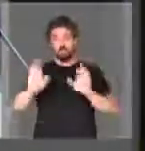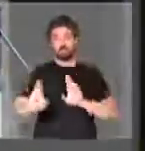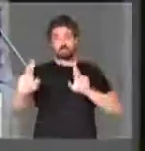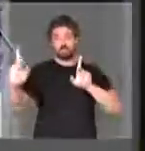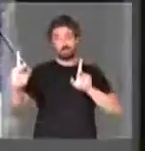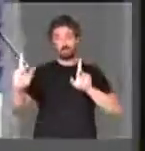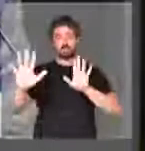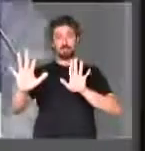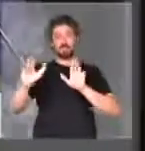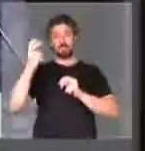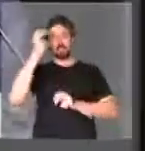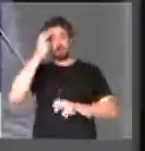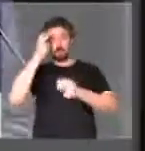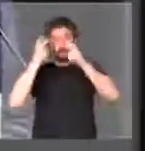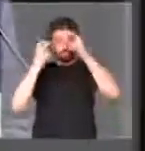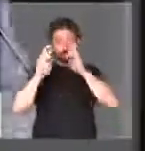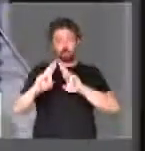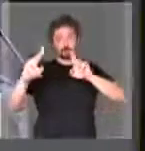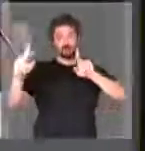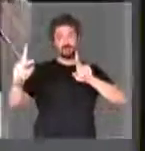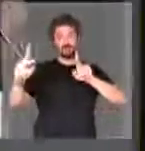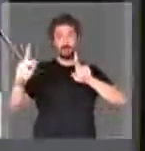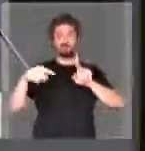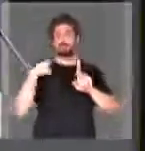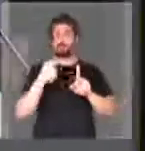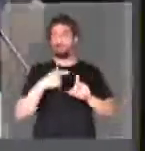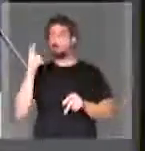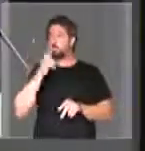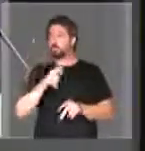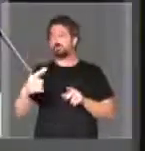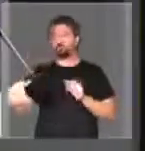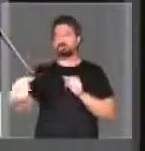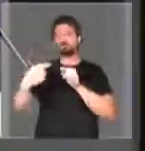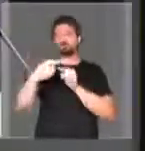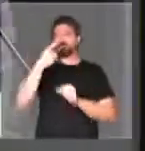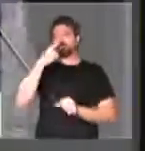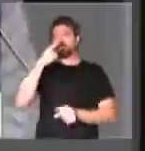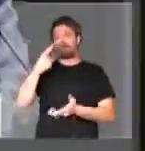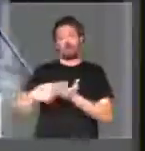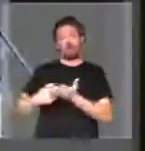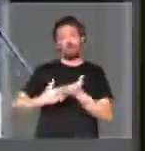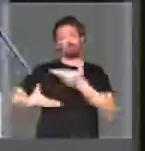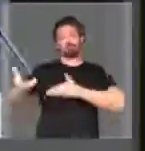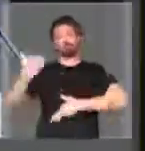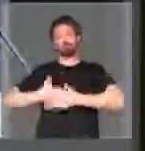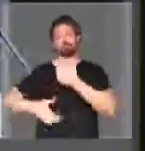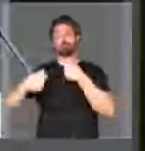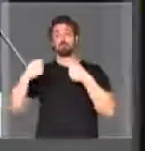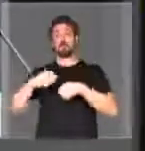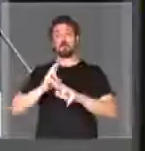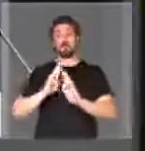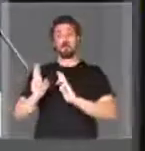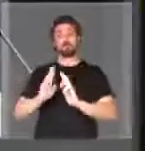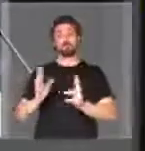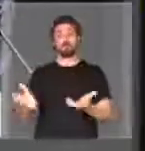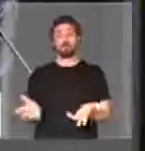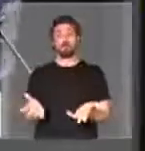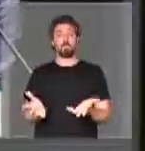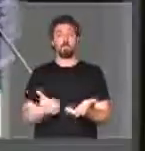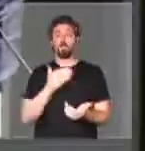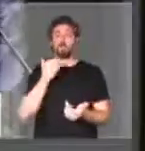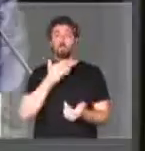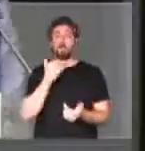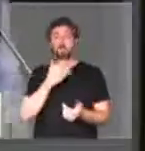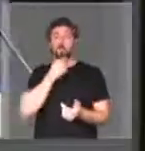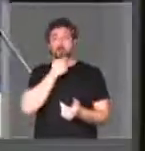são diferentes, a cultura é diferente. Para que nós possamos ter acordos, é preciso se relacionar. Não